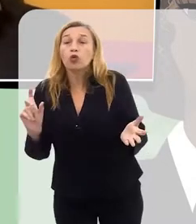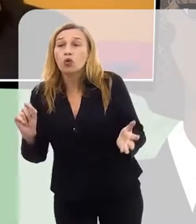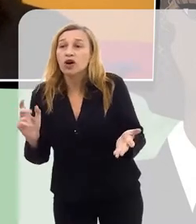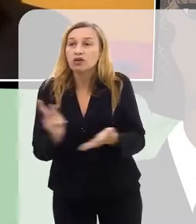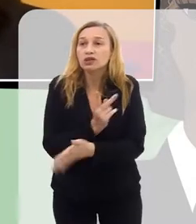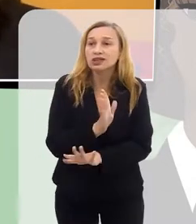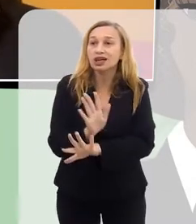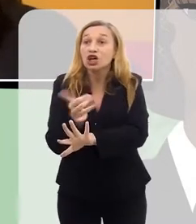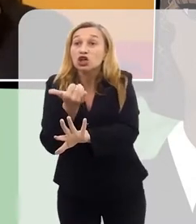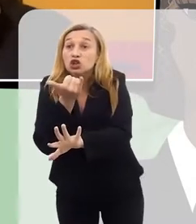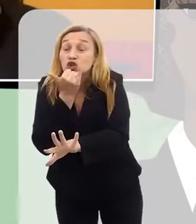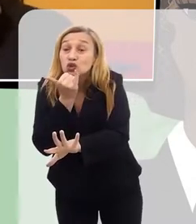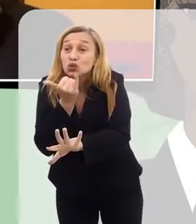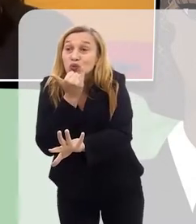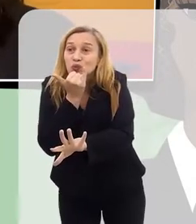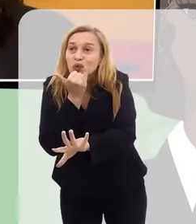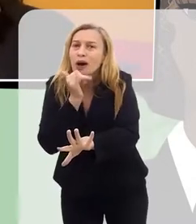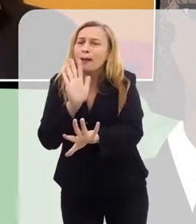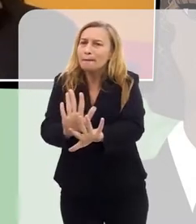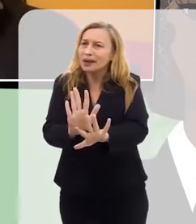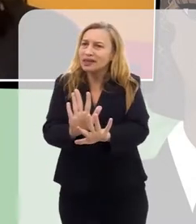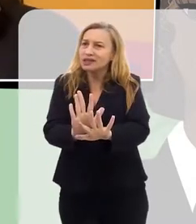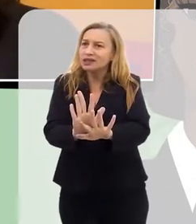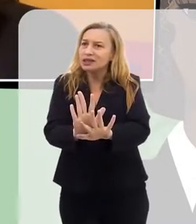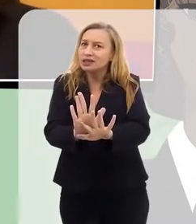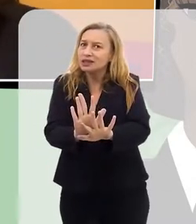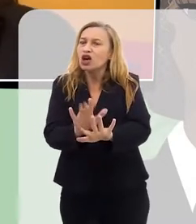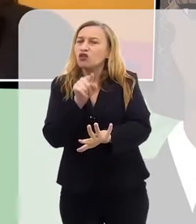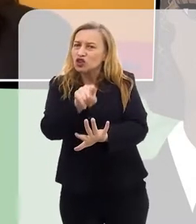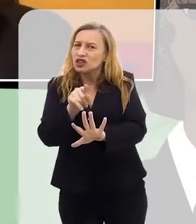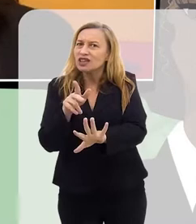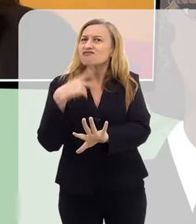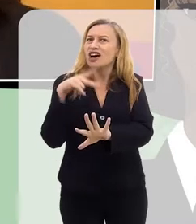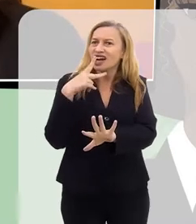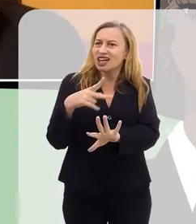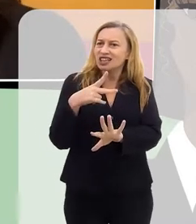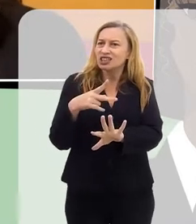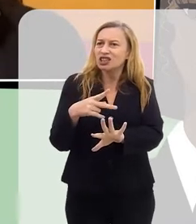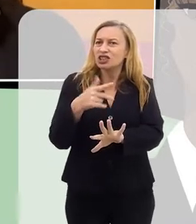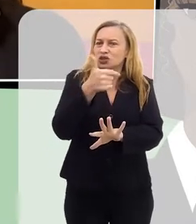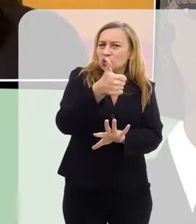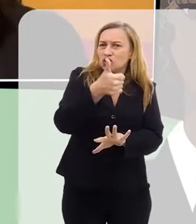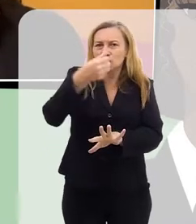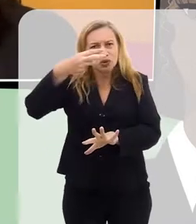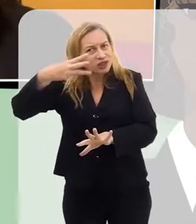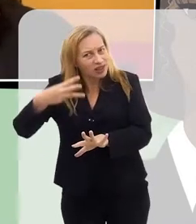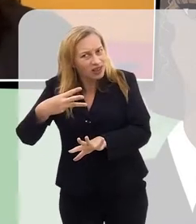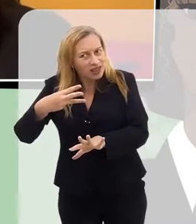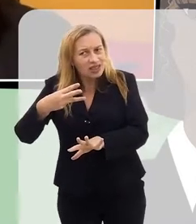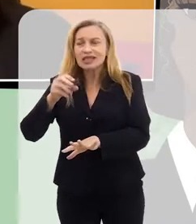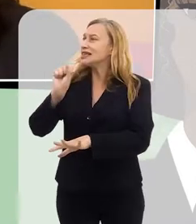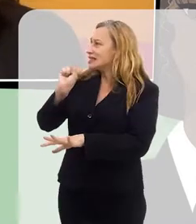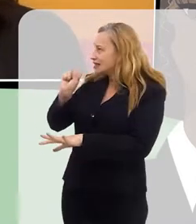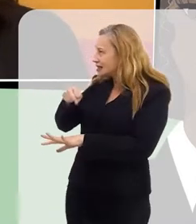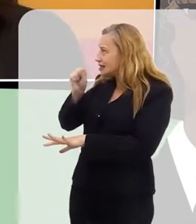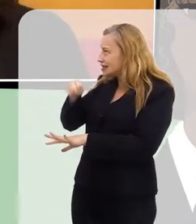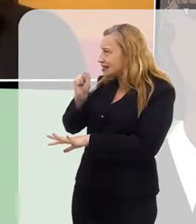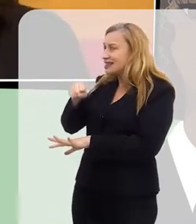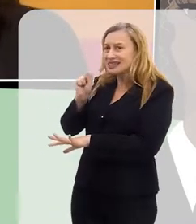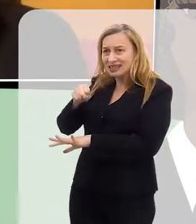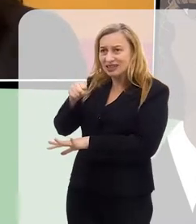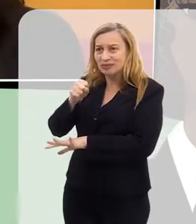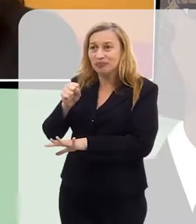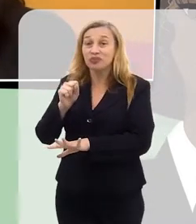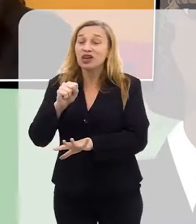desculpa, te Imagina, imagina. Mas, ó, você está falando que foi 2013. Isso, 2013. Isso,